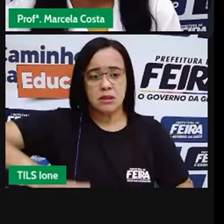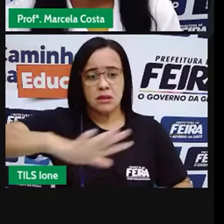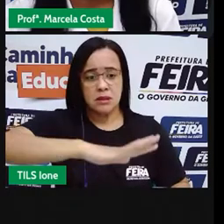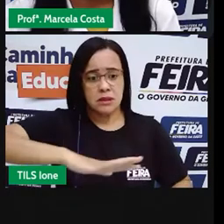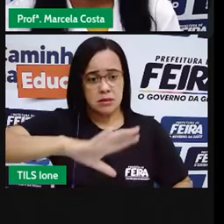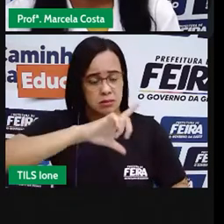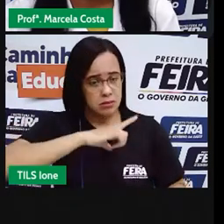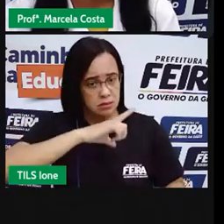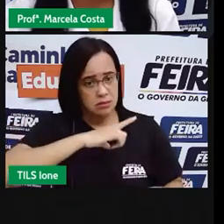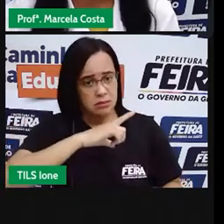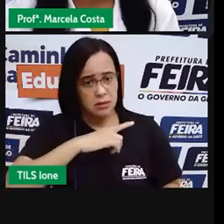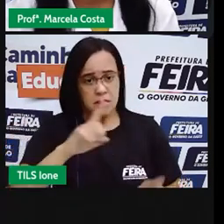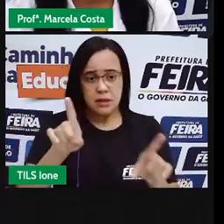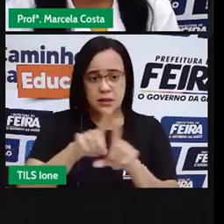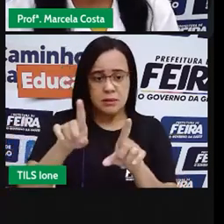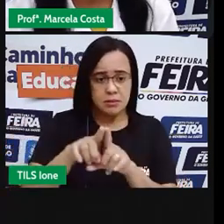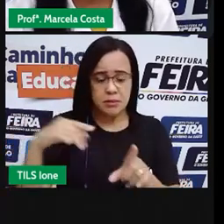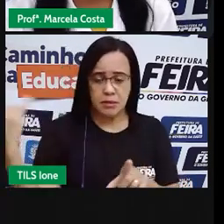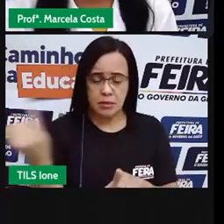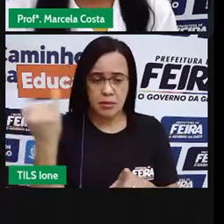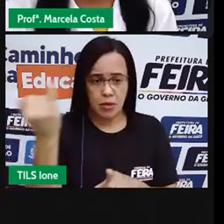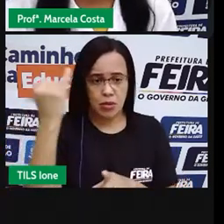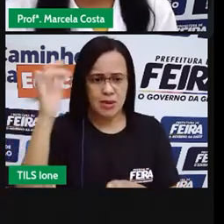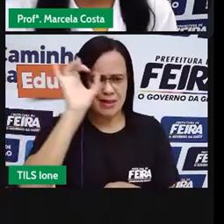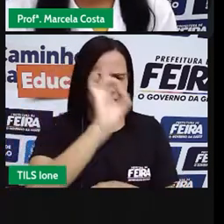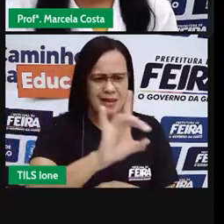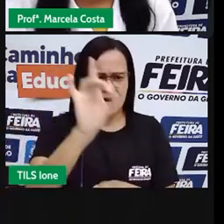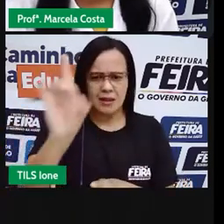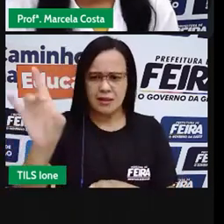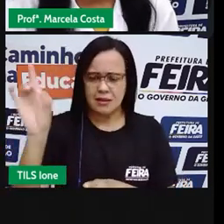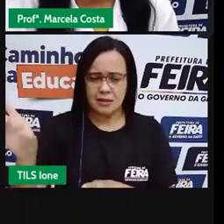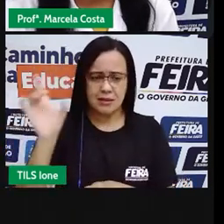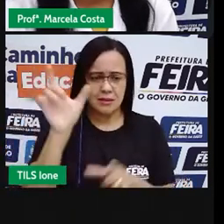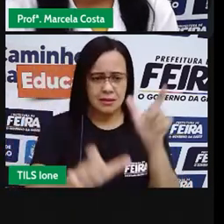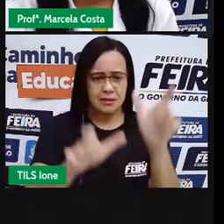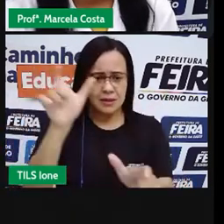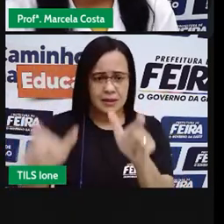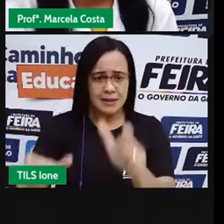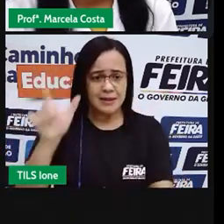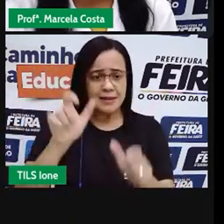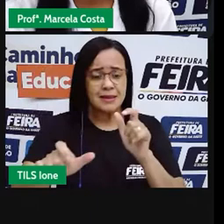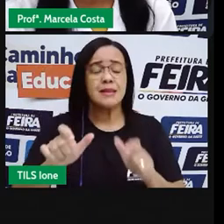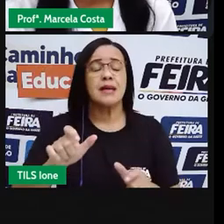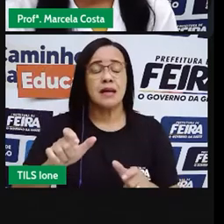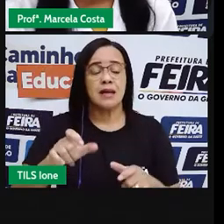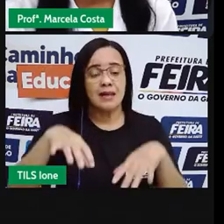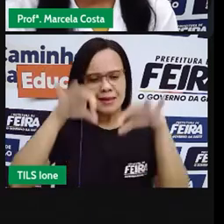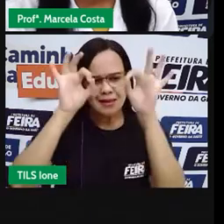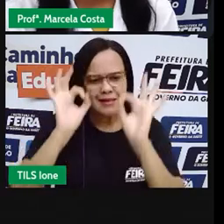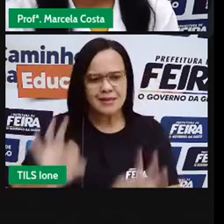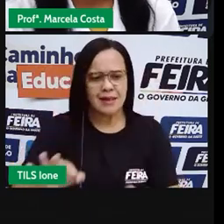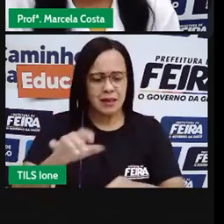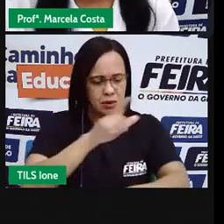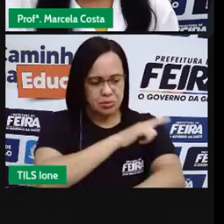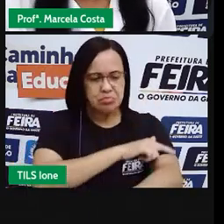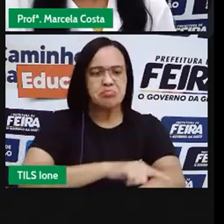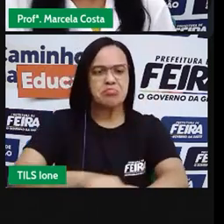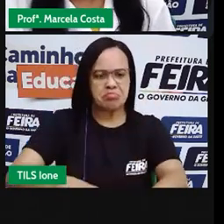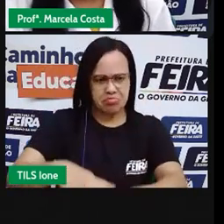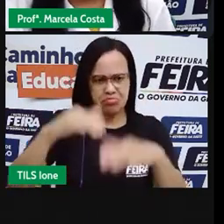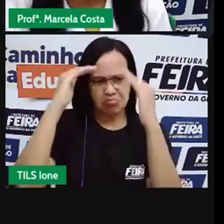importantíssimo que cada um faça a sua parte, agindo da maneira correta, para que